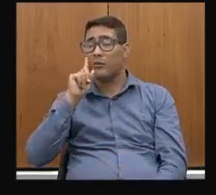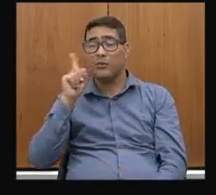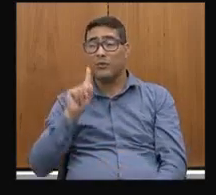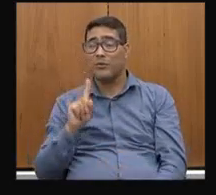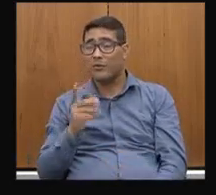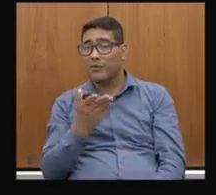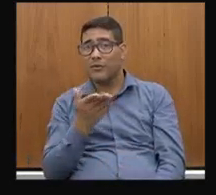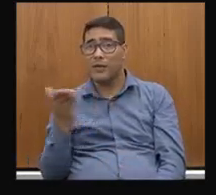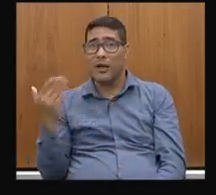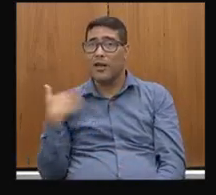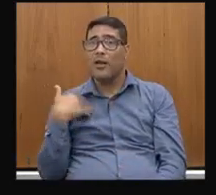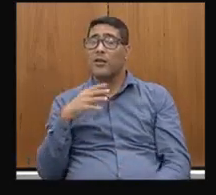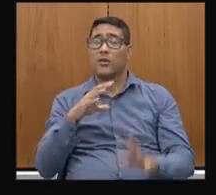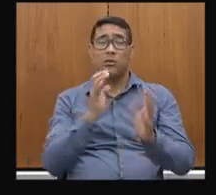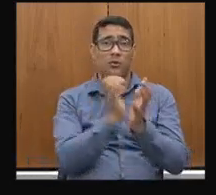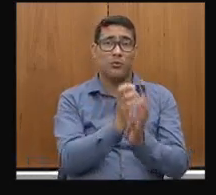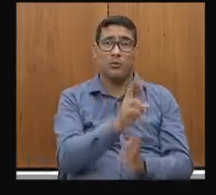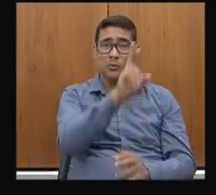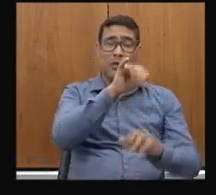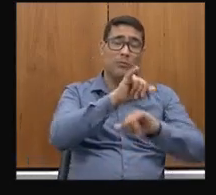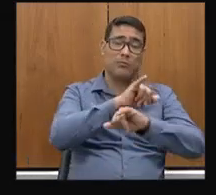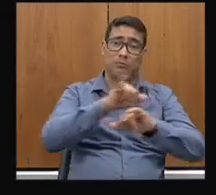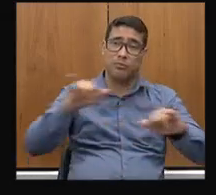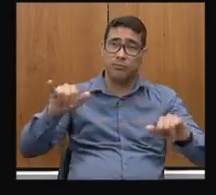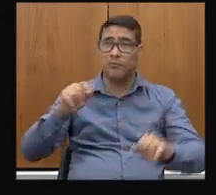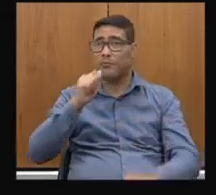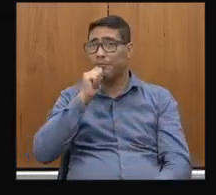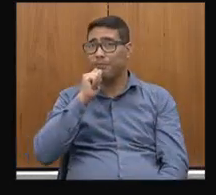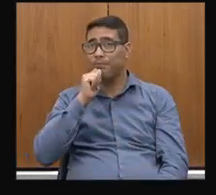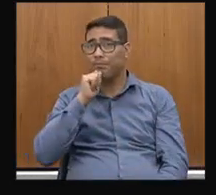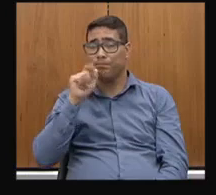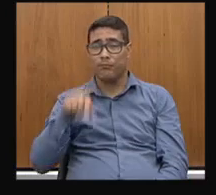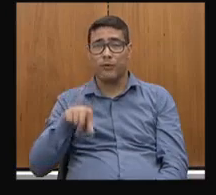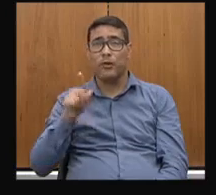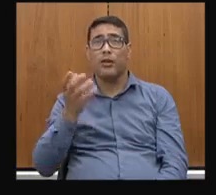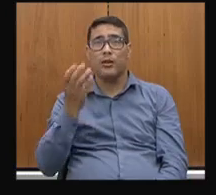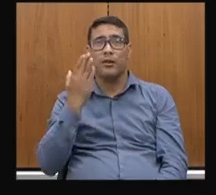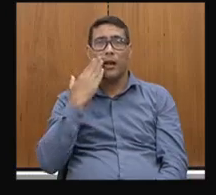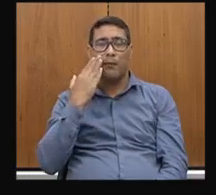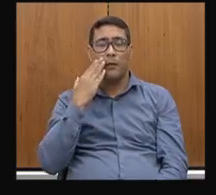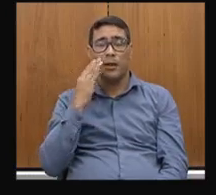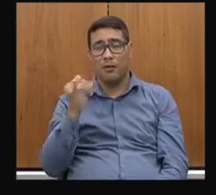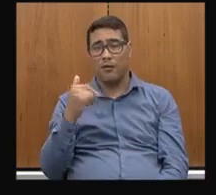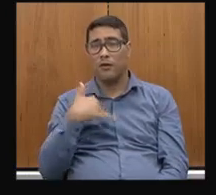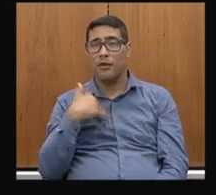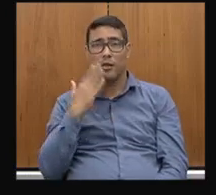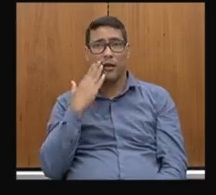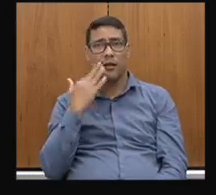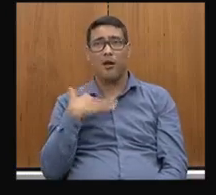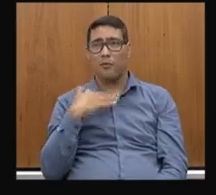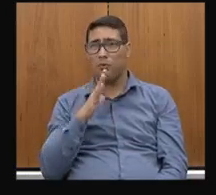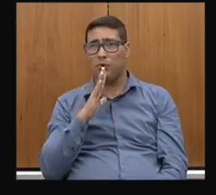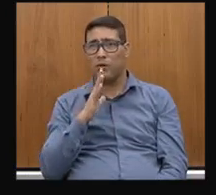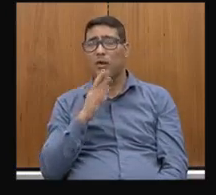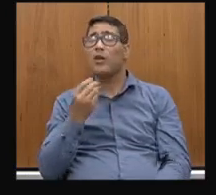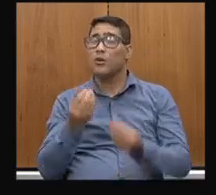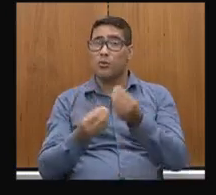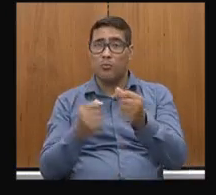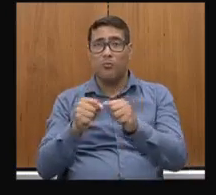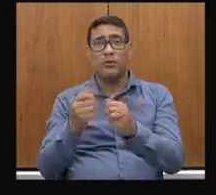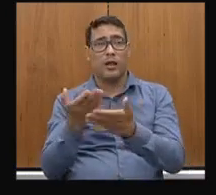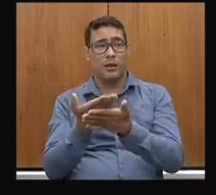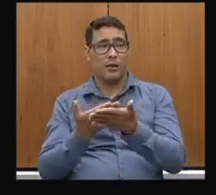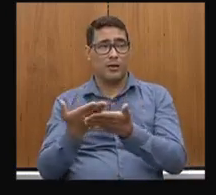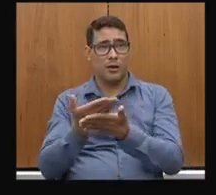não passam esse conhecimento, não sei se é o caso. Então, eu queria saber se tem conhecimento e como estão as tratativas